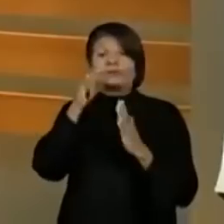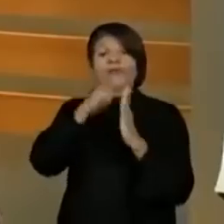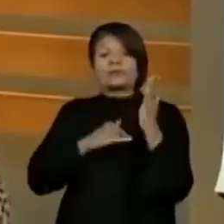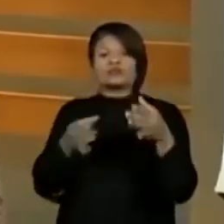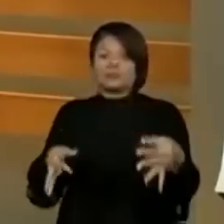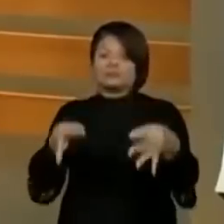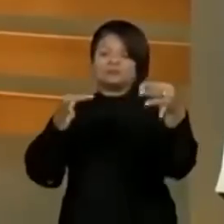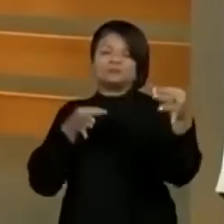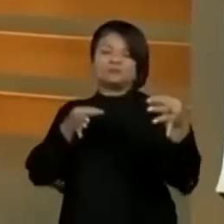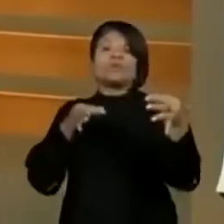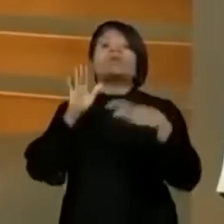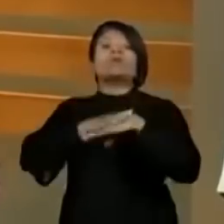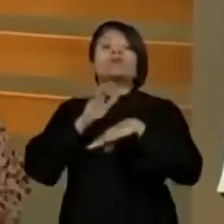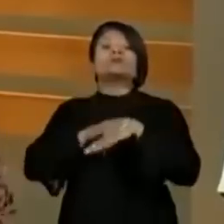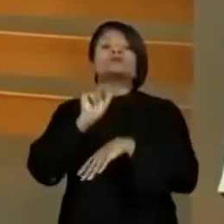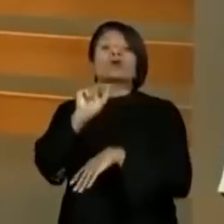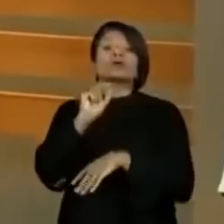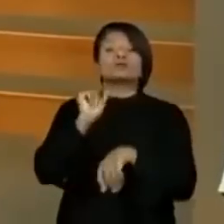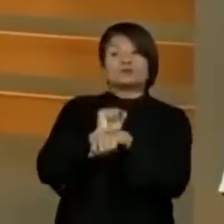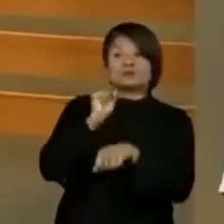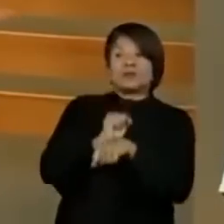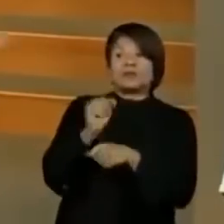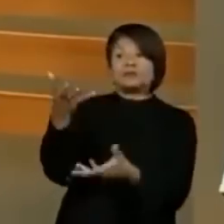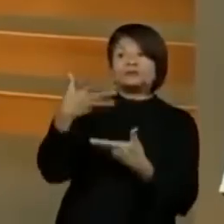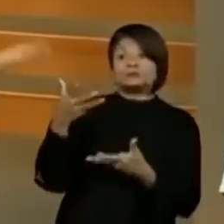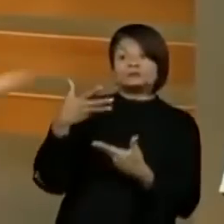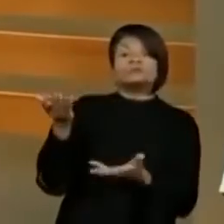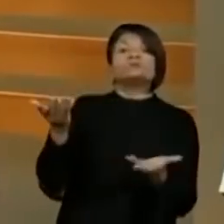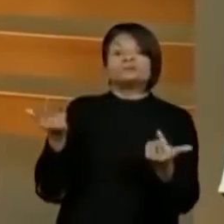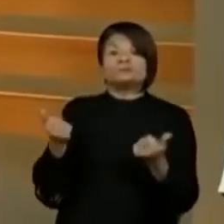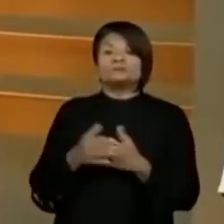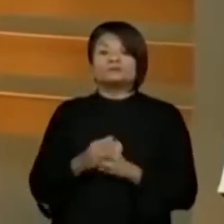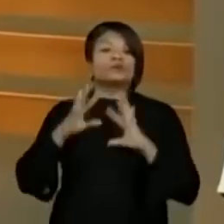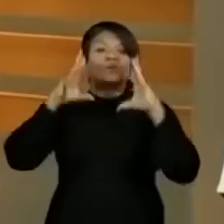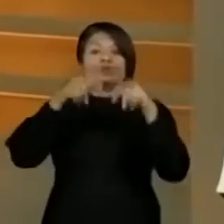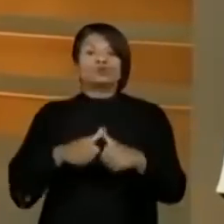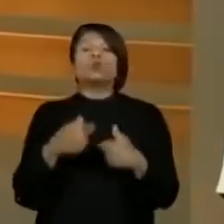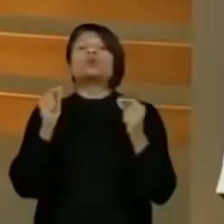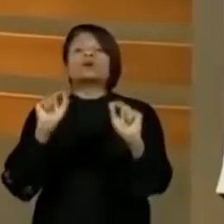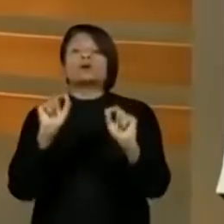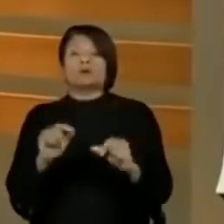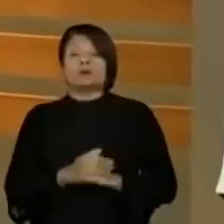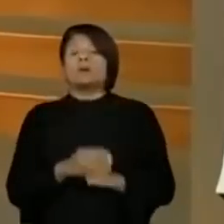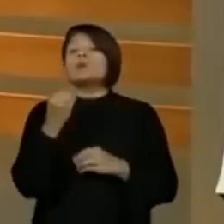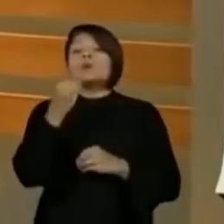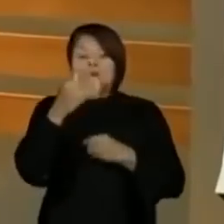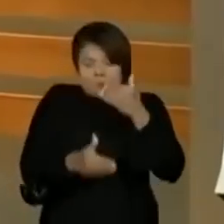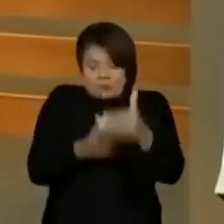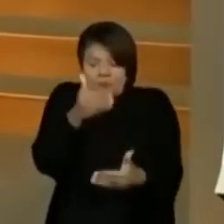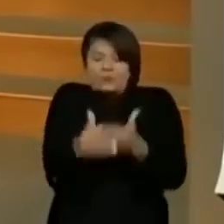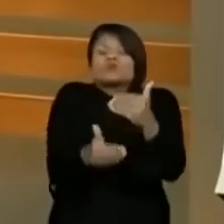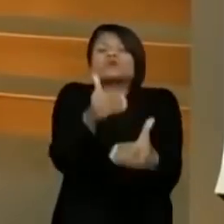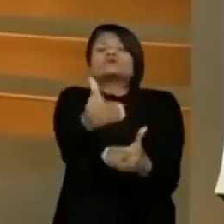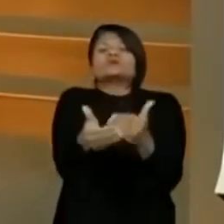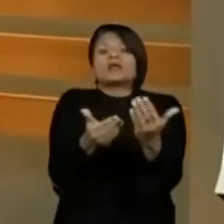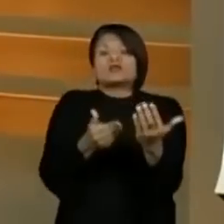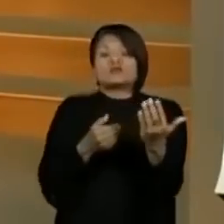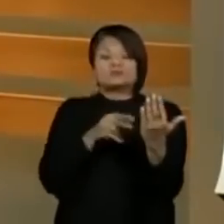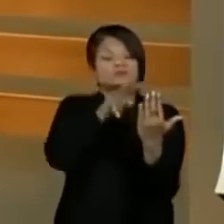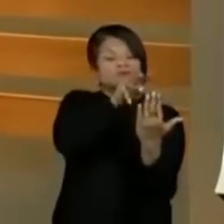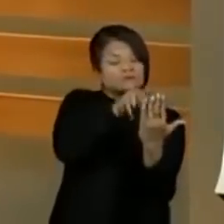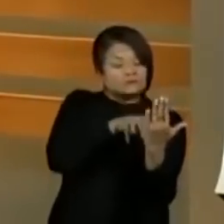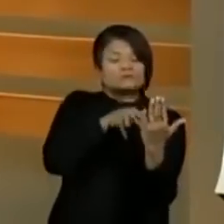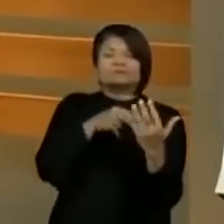faz? Estou esperando aqui, ó, tudo. E aí, o que mais vocês fazem? Como que é esse processo de iniciar uma leitura?